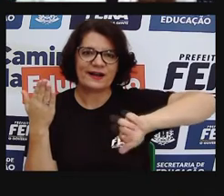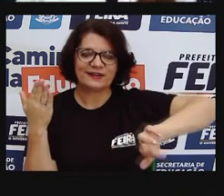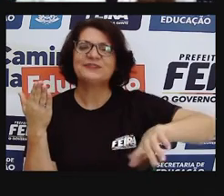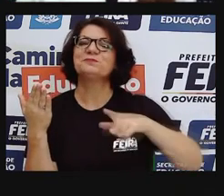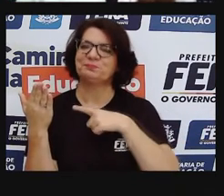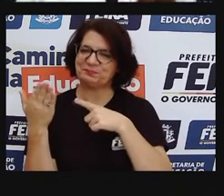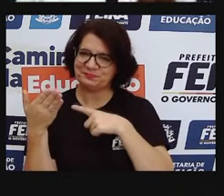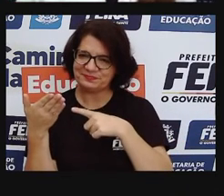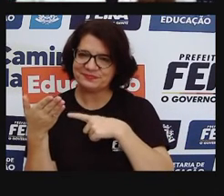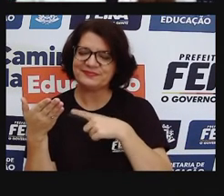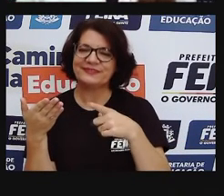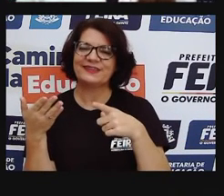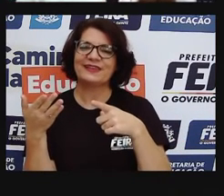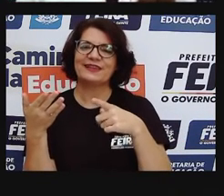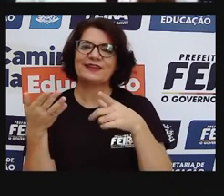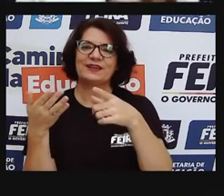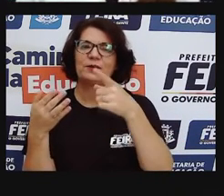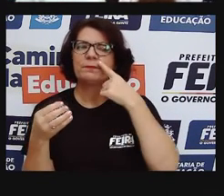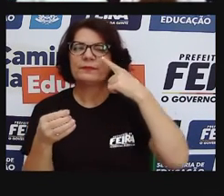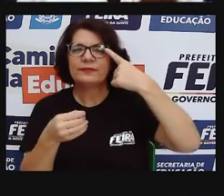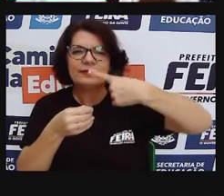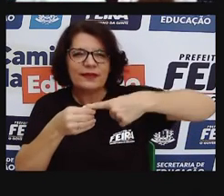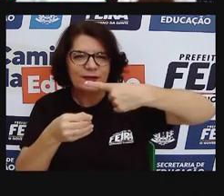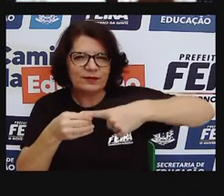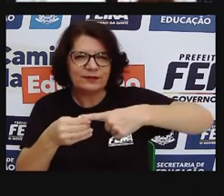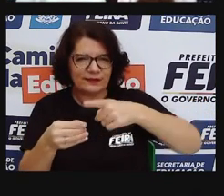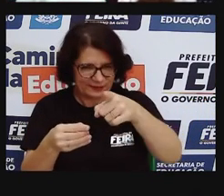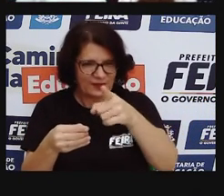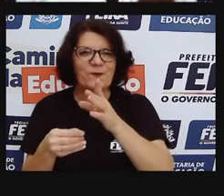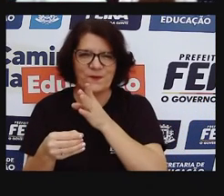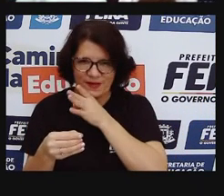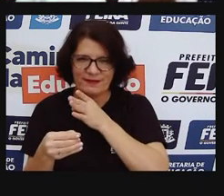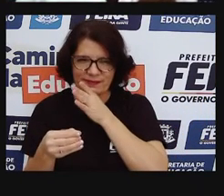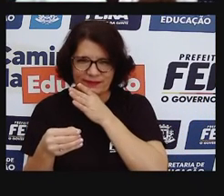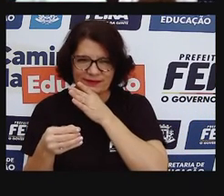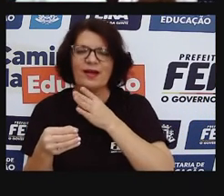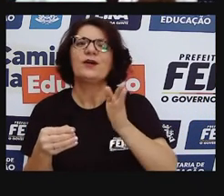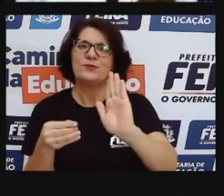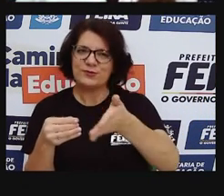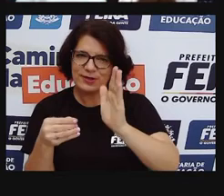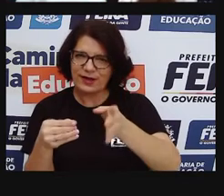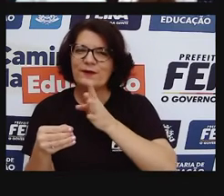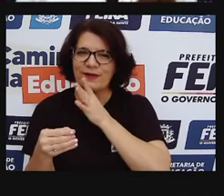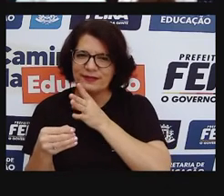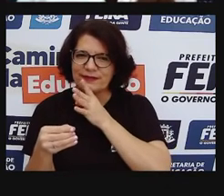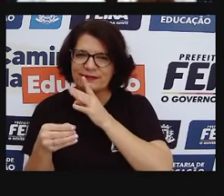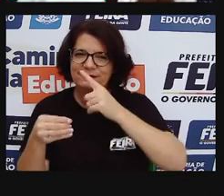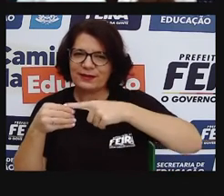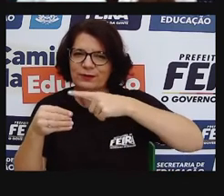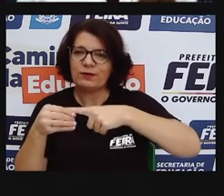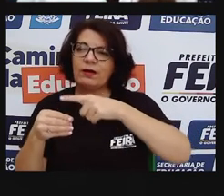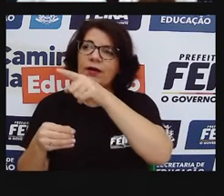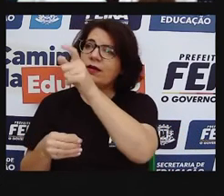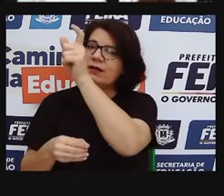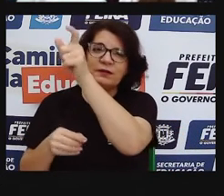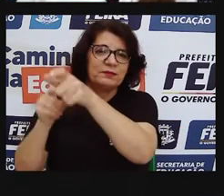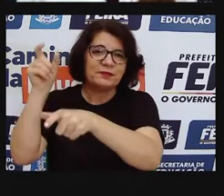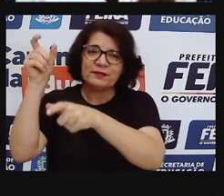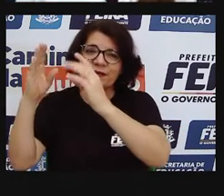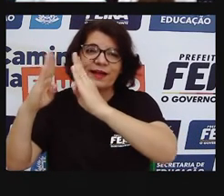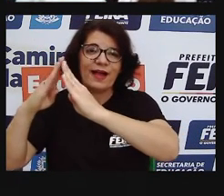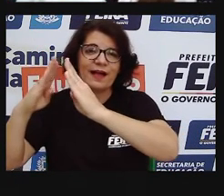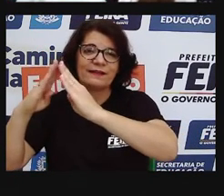quem visita o interior, quem mora interior, né, ou já morou, sabe que essa é uma característica das casas do interior